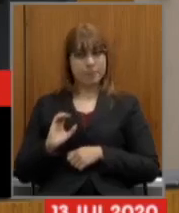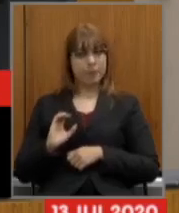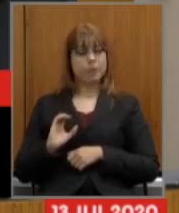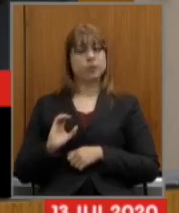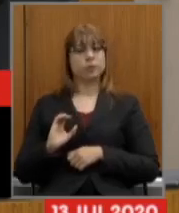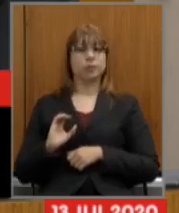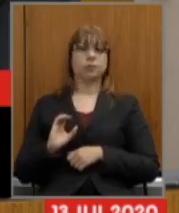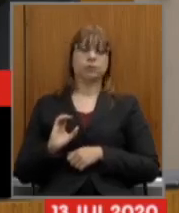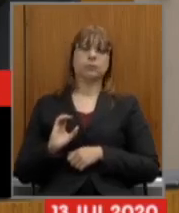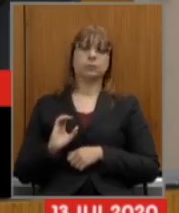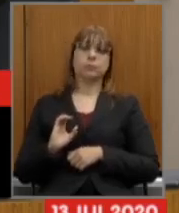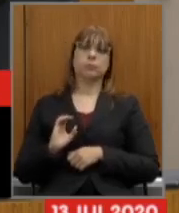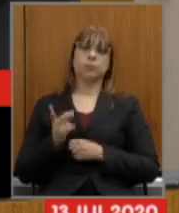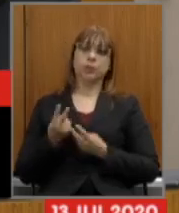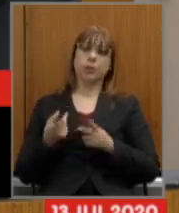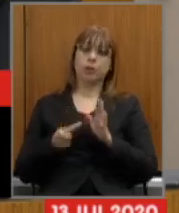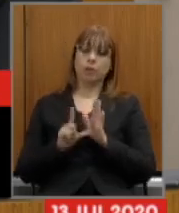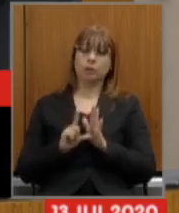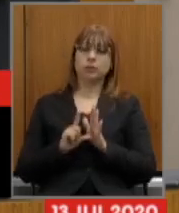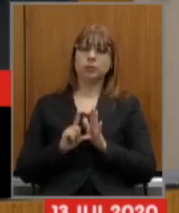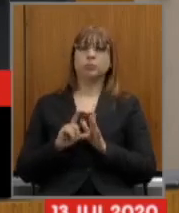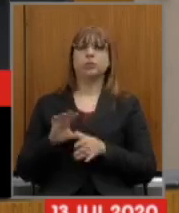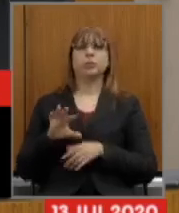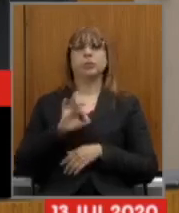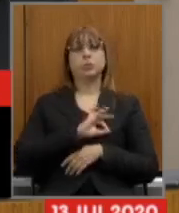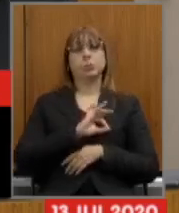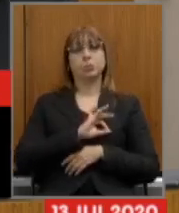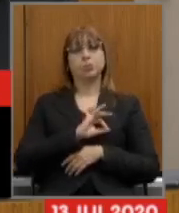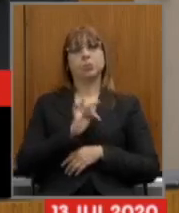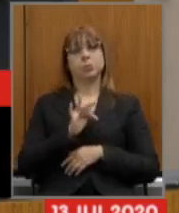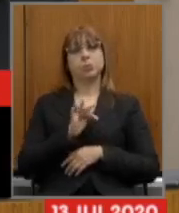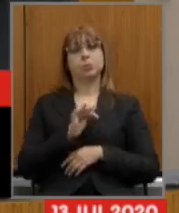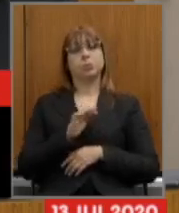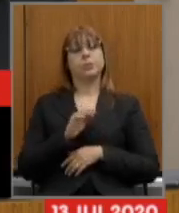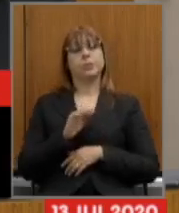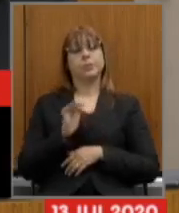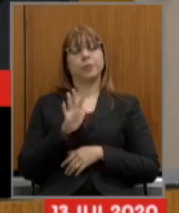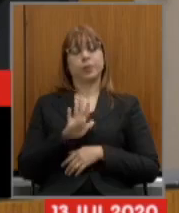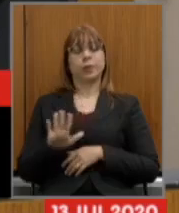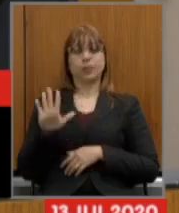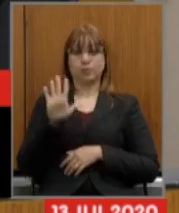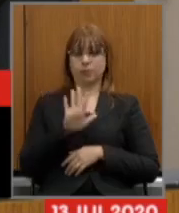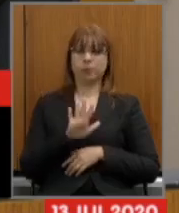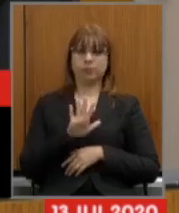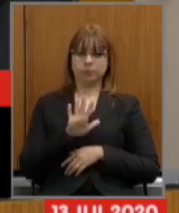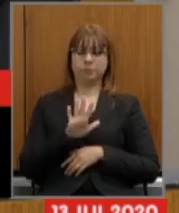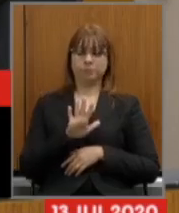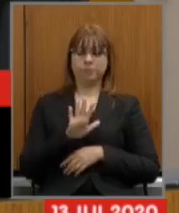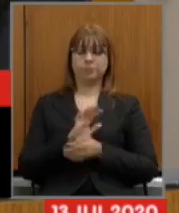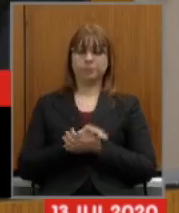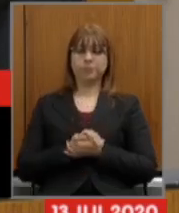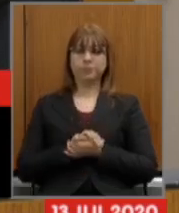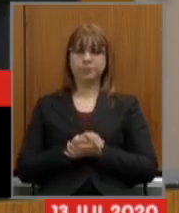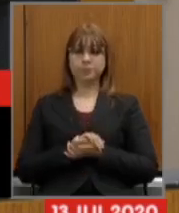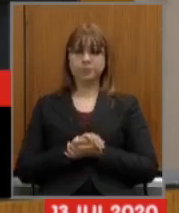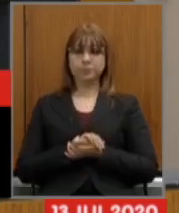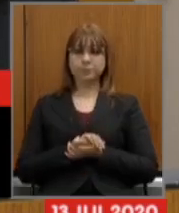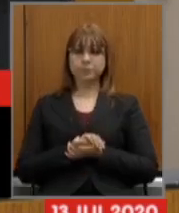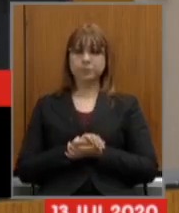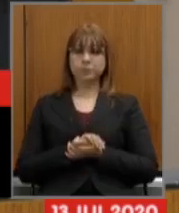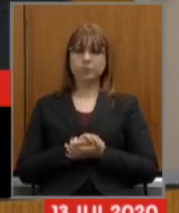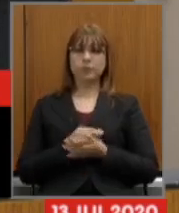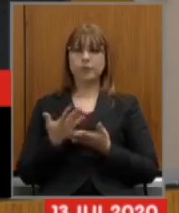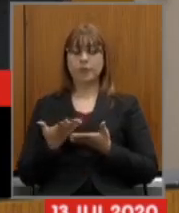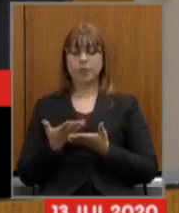aplicou para a polícia federal em âmbito federal então para